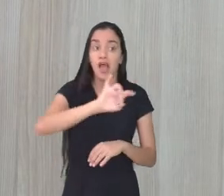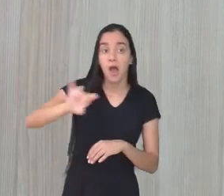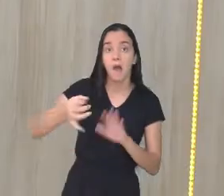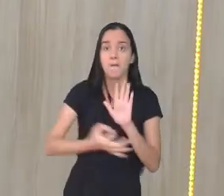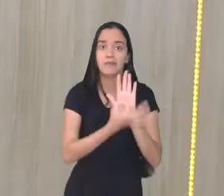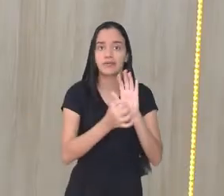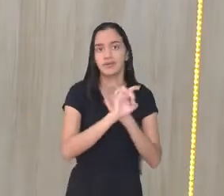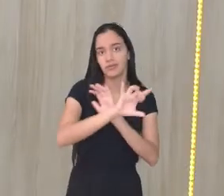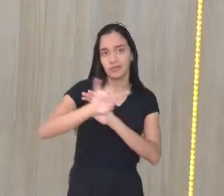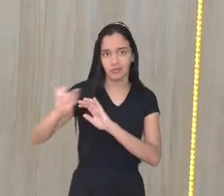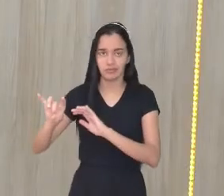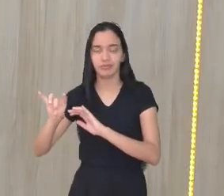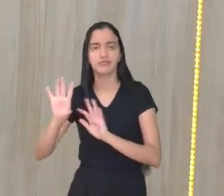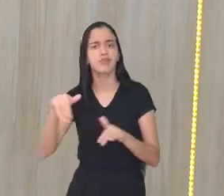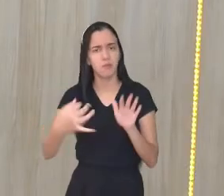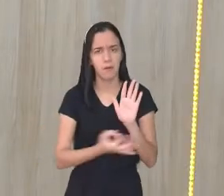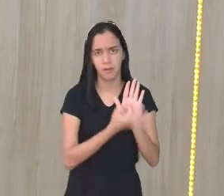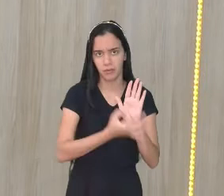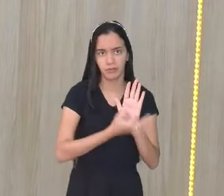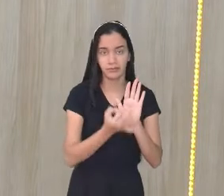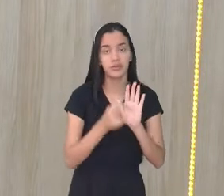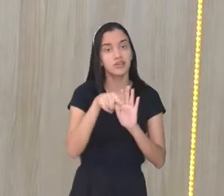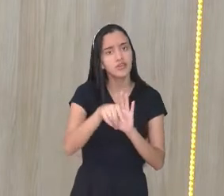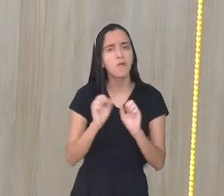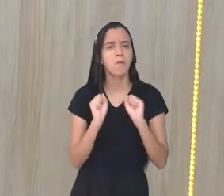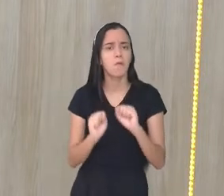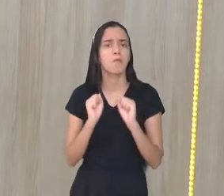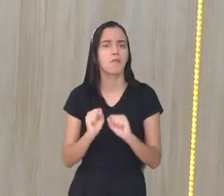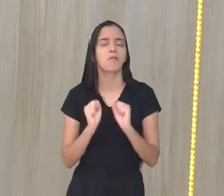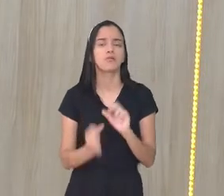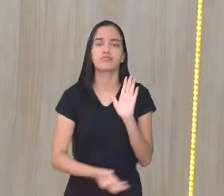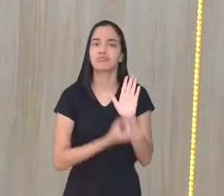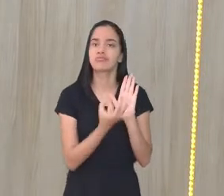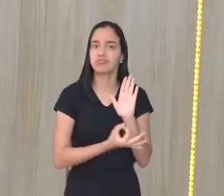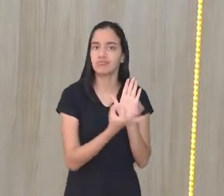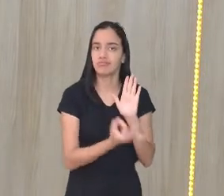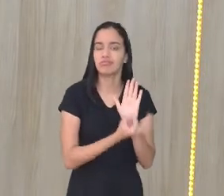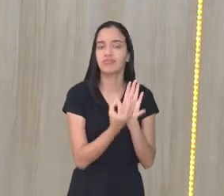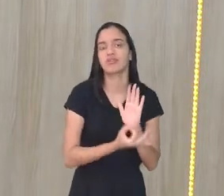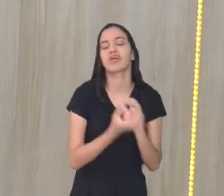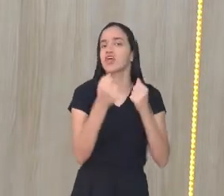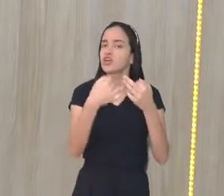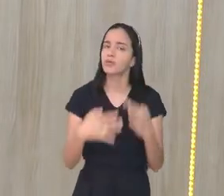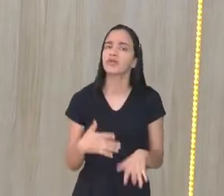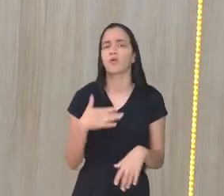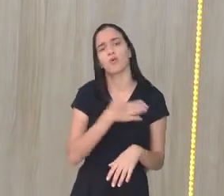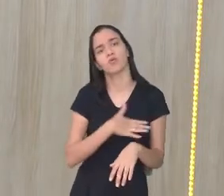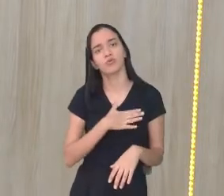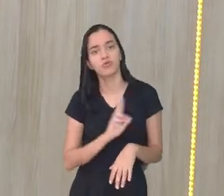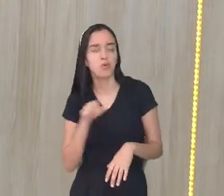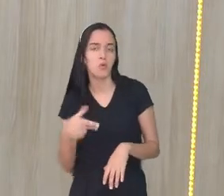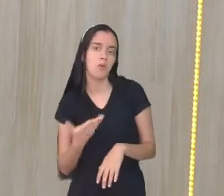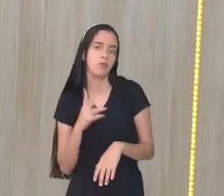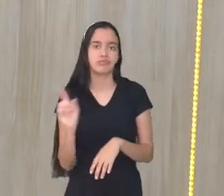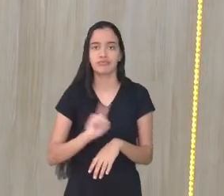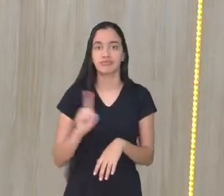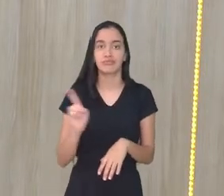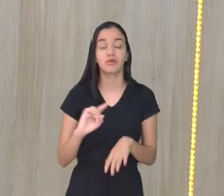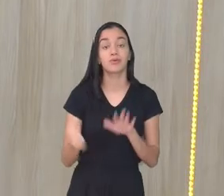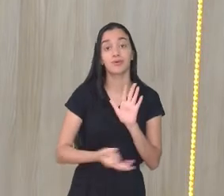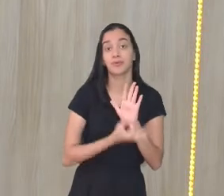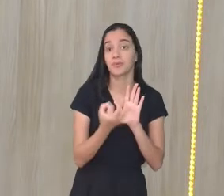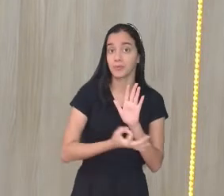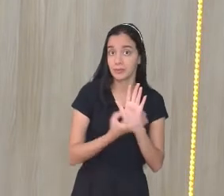Isso, pois é. Não é argumentação? Então, você pode argumentar, não é? Dizendo que gostou, que não gostou. E a sua